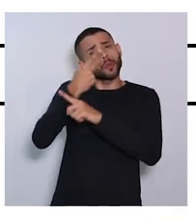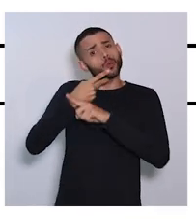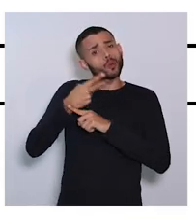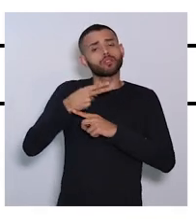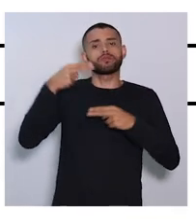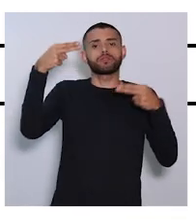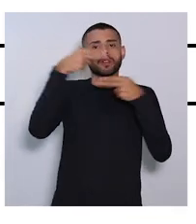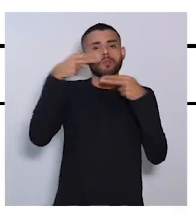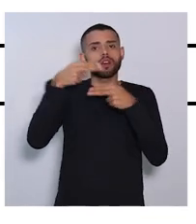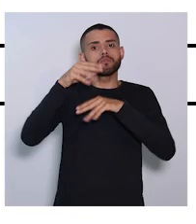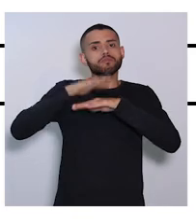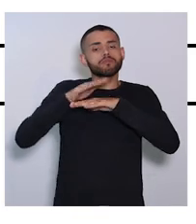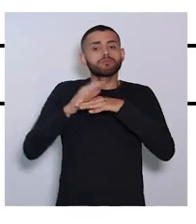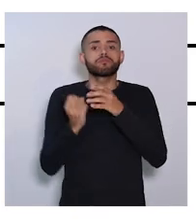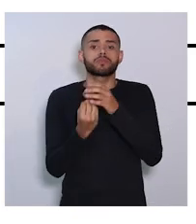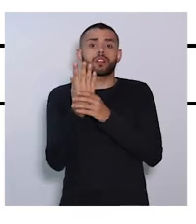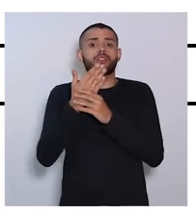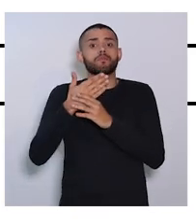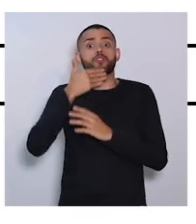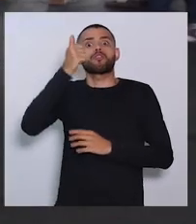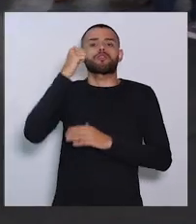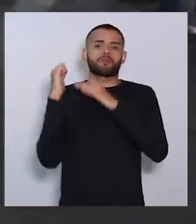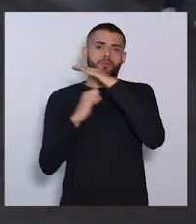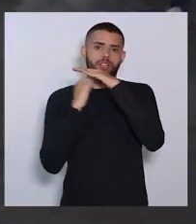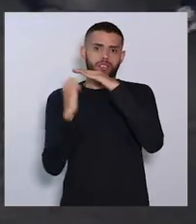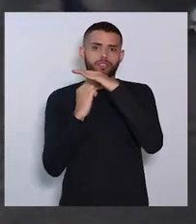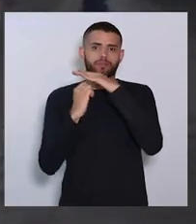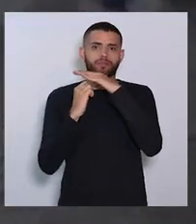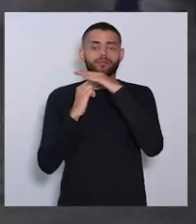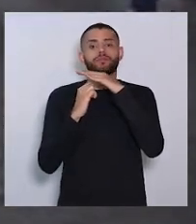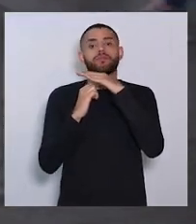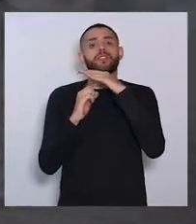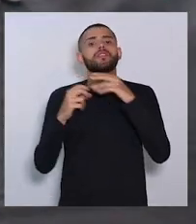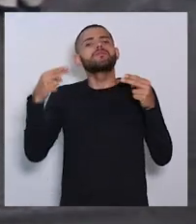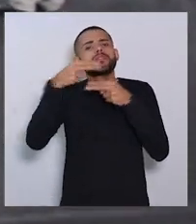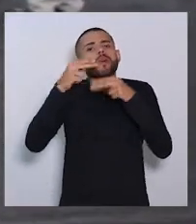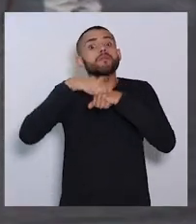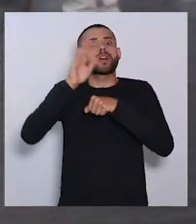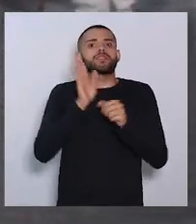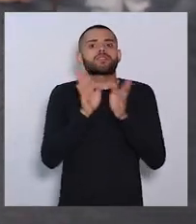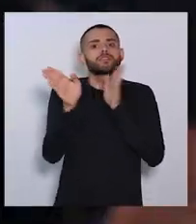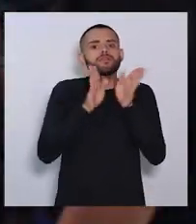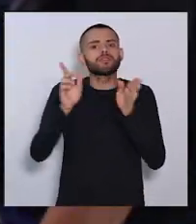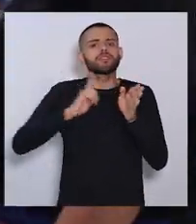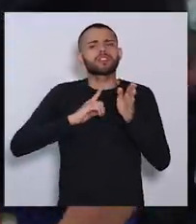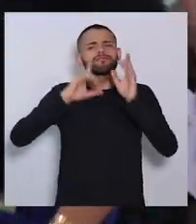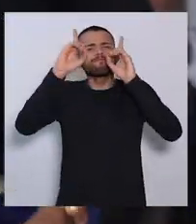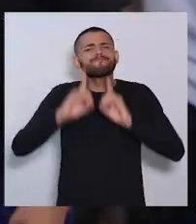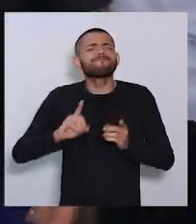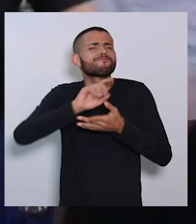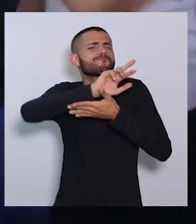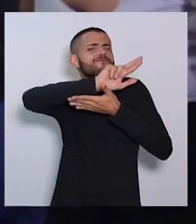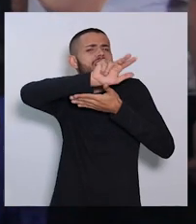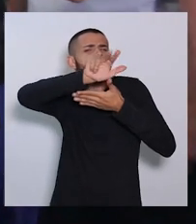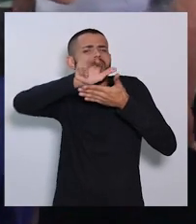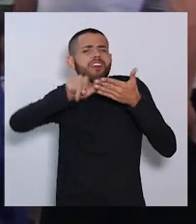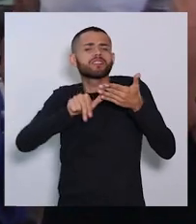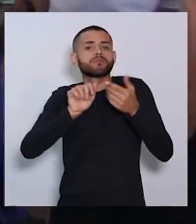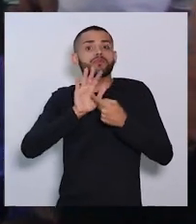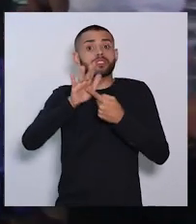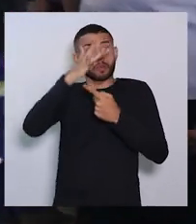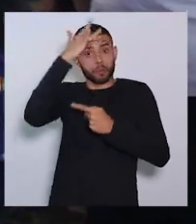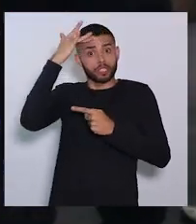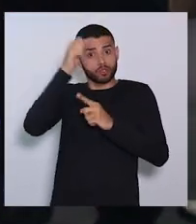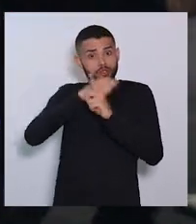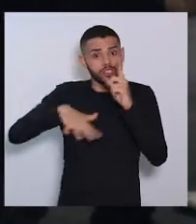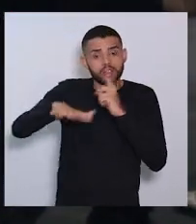Sebrae para montar ou melhorar seus negócios. O Sebrae Mais Acessível abrange todos os tipos de deficiência, mostrando para a sociedade